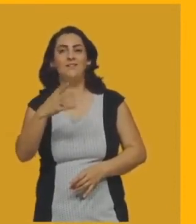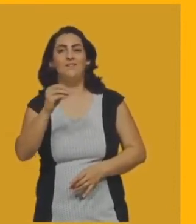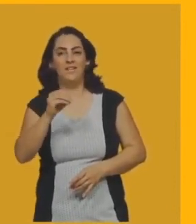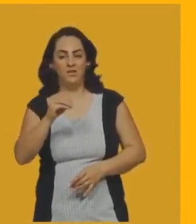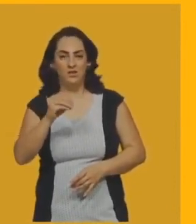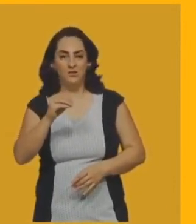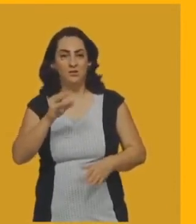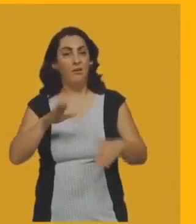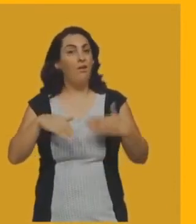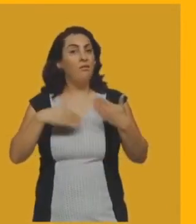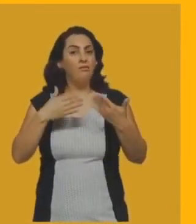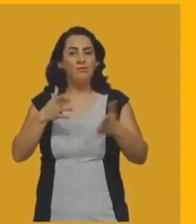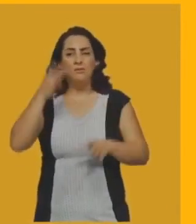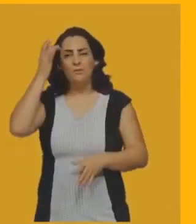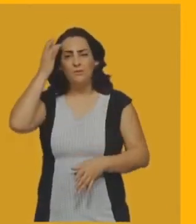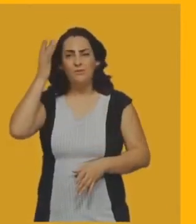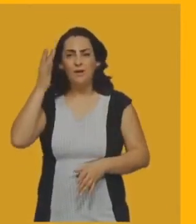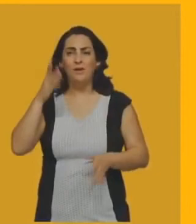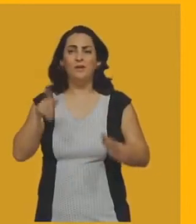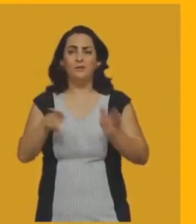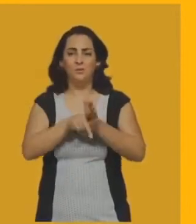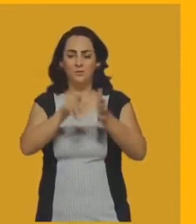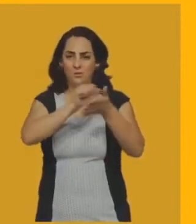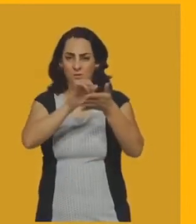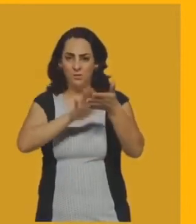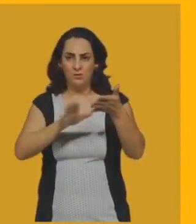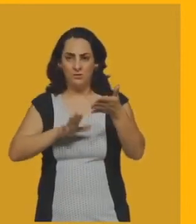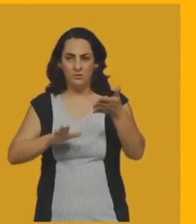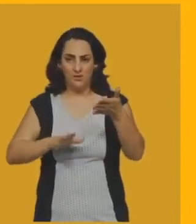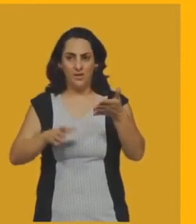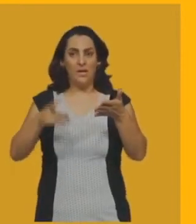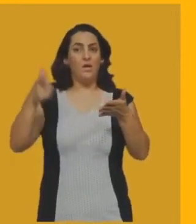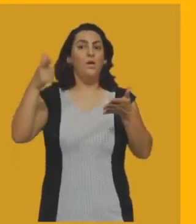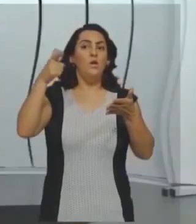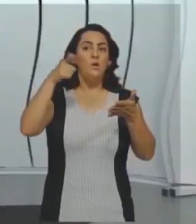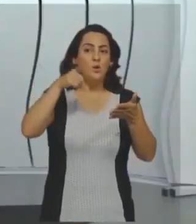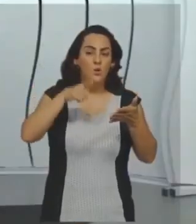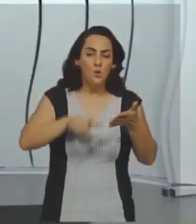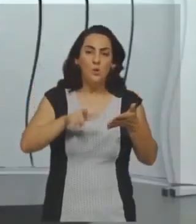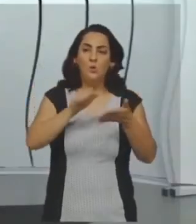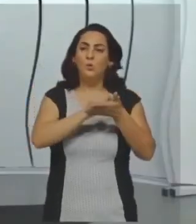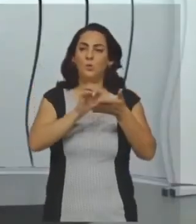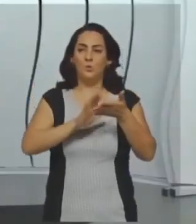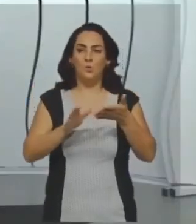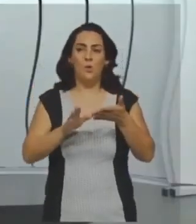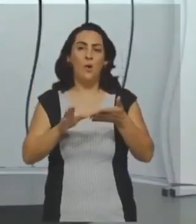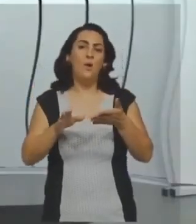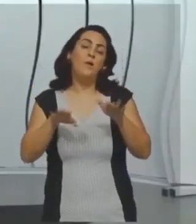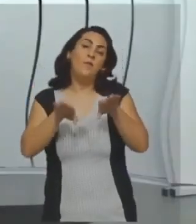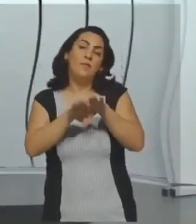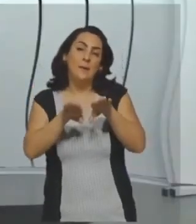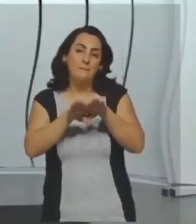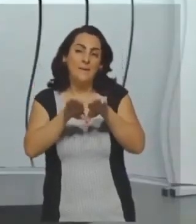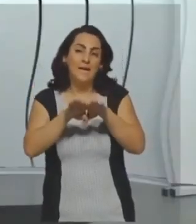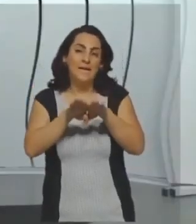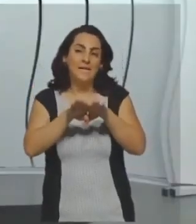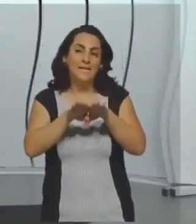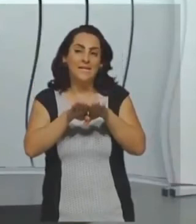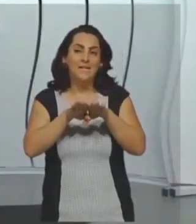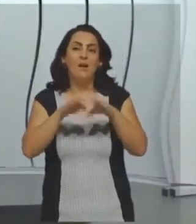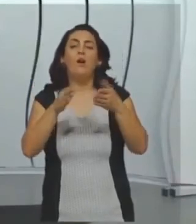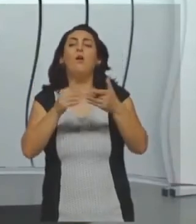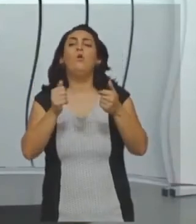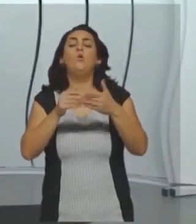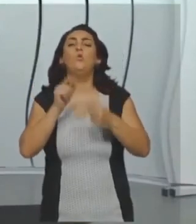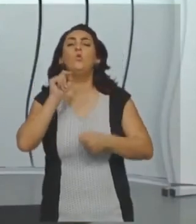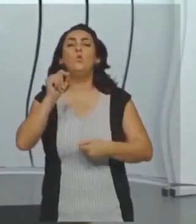menos 60. Y é igual a 120 graus. Então, um exercício, outro, né?